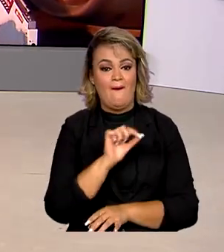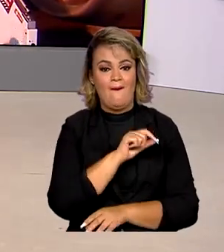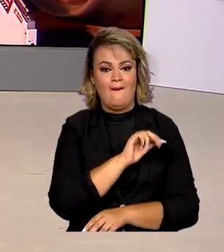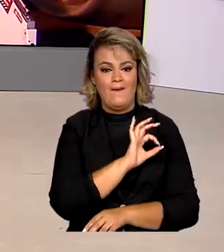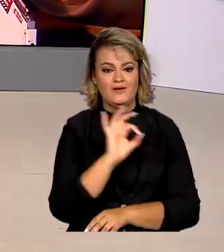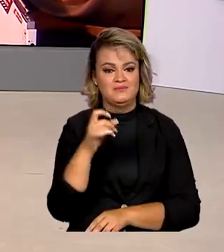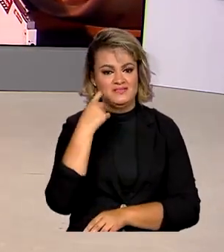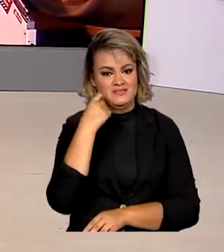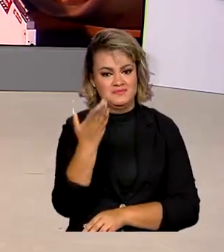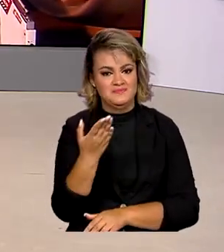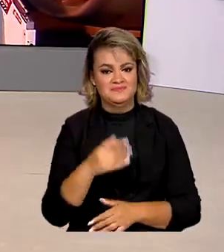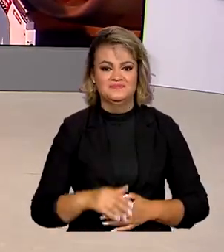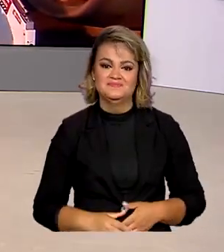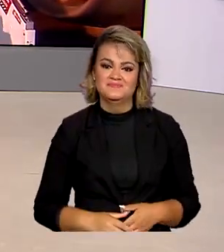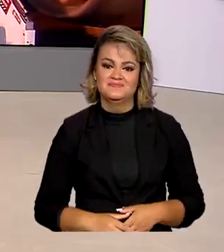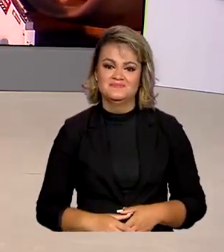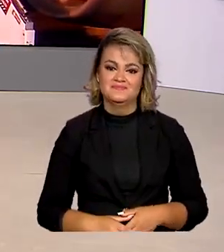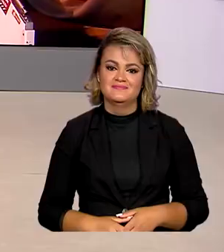sexta-feira para você!